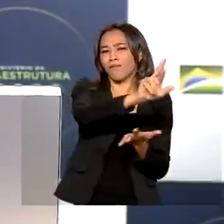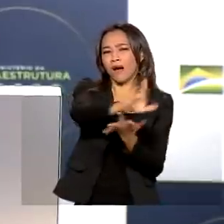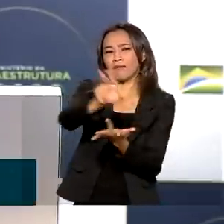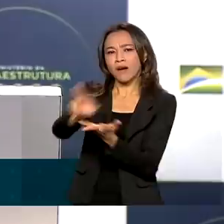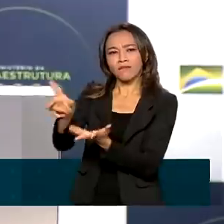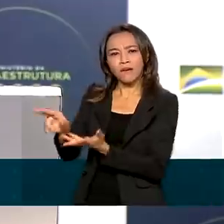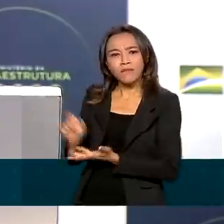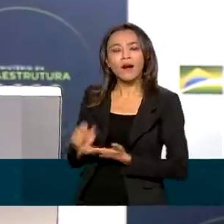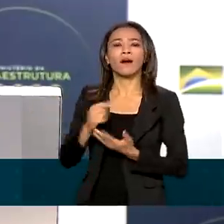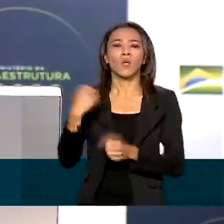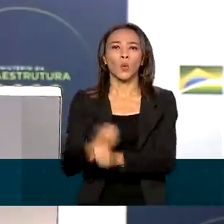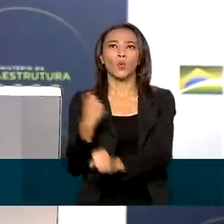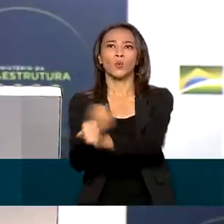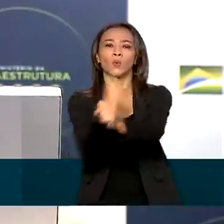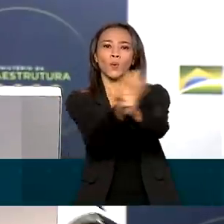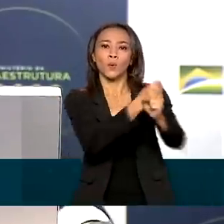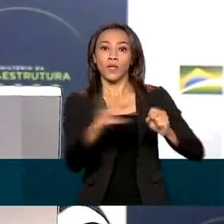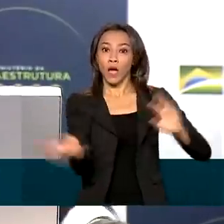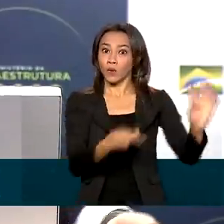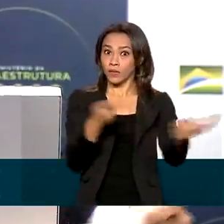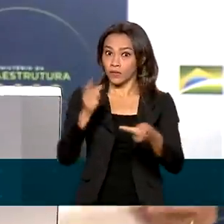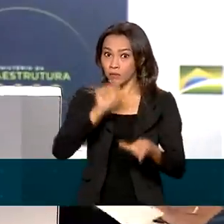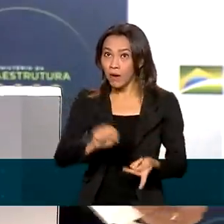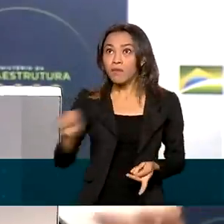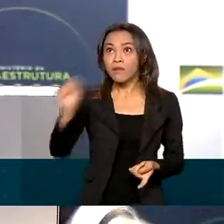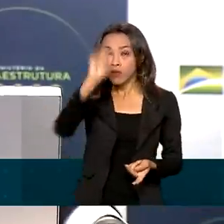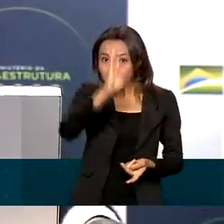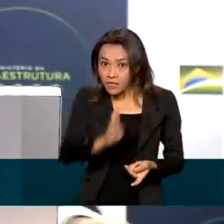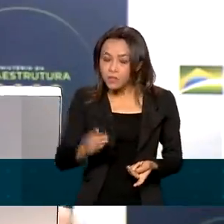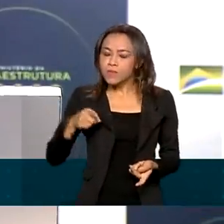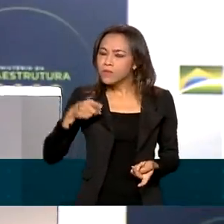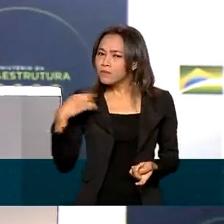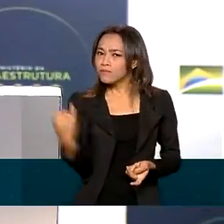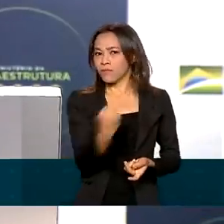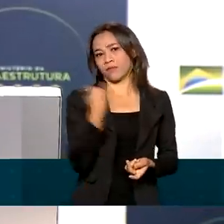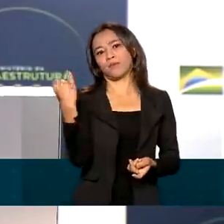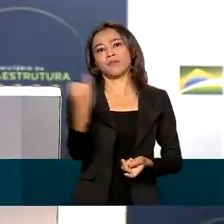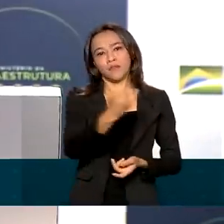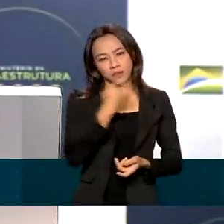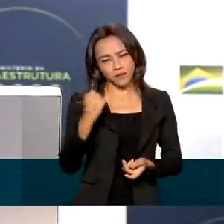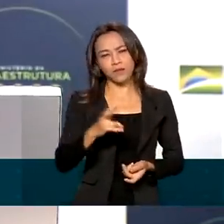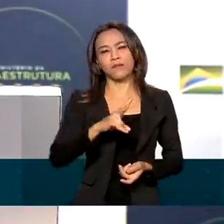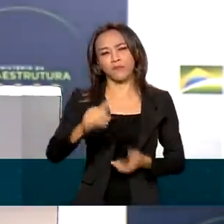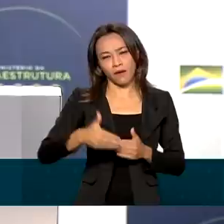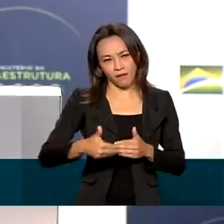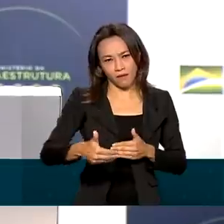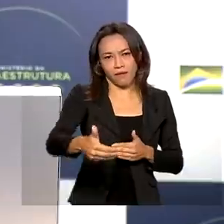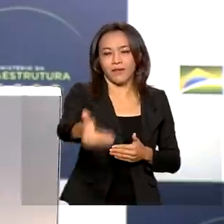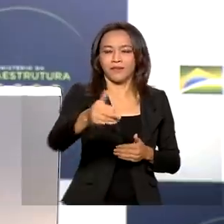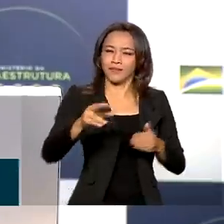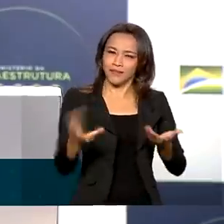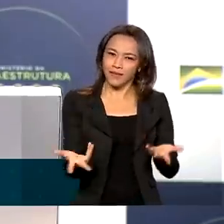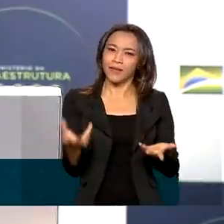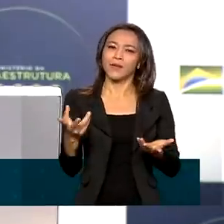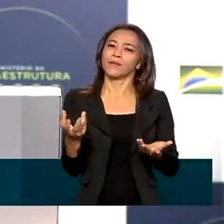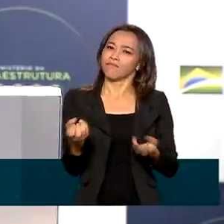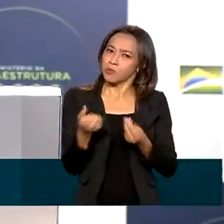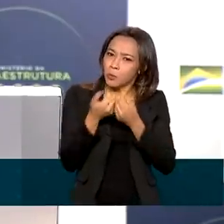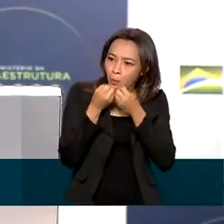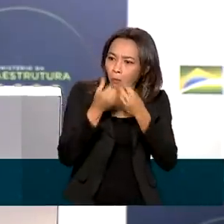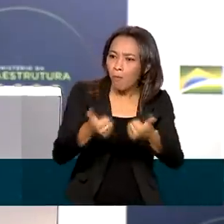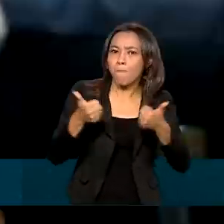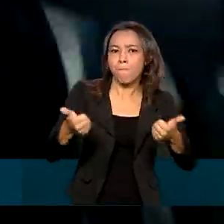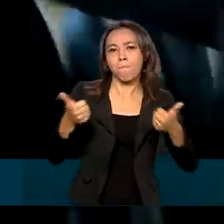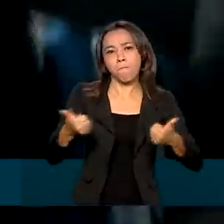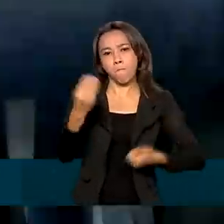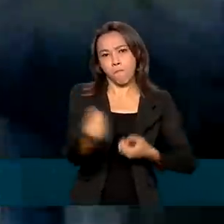acontecendo no Brasil inteiro, extremamente relevantes, e que com certeza vão fazer diferença aí na vida